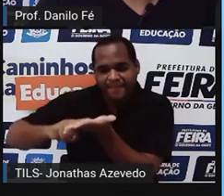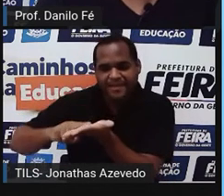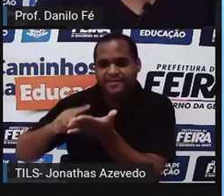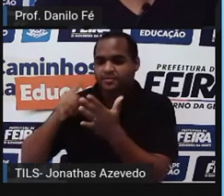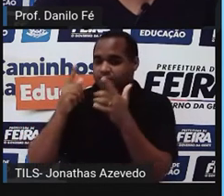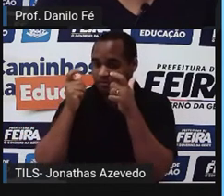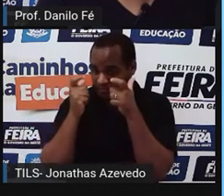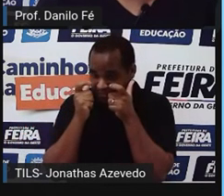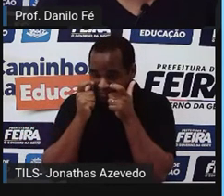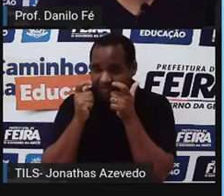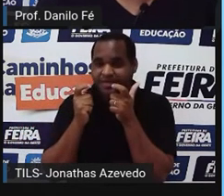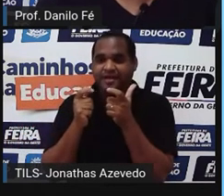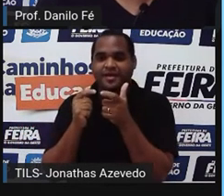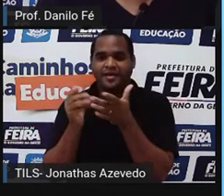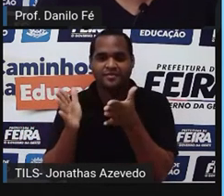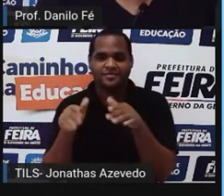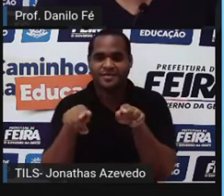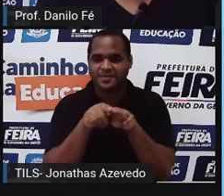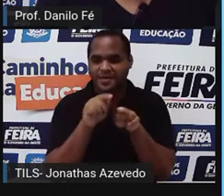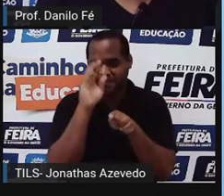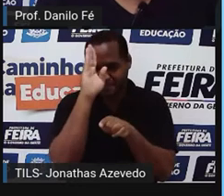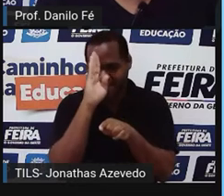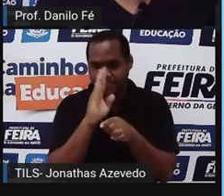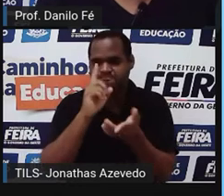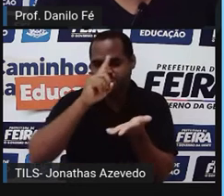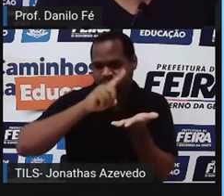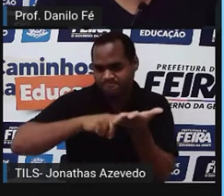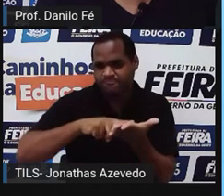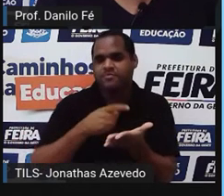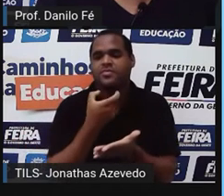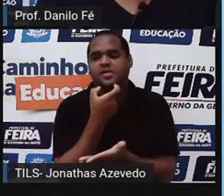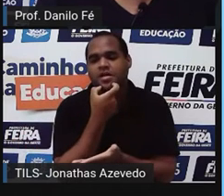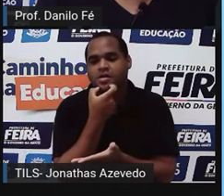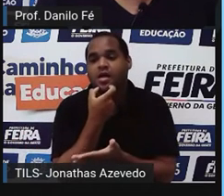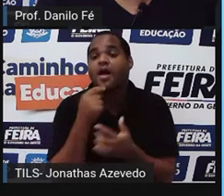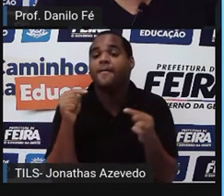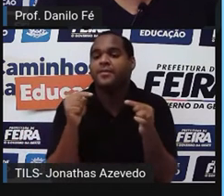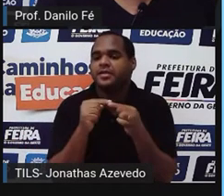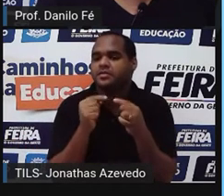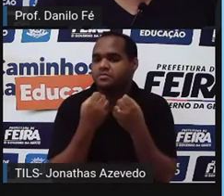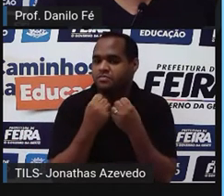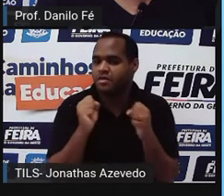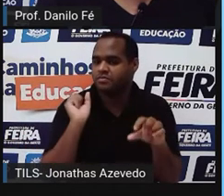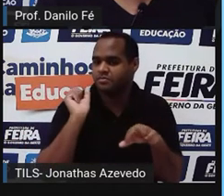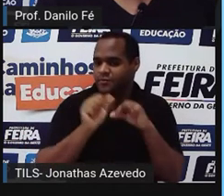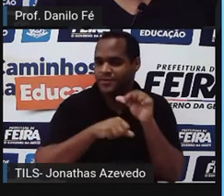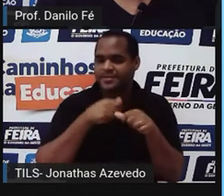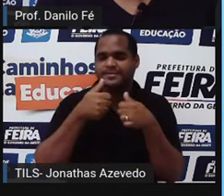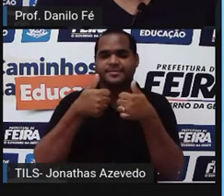Brasil pode também ter comércio com a Inglaterra. Isso é uma grande mudança.